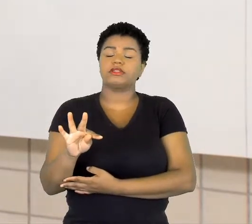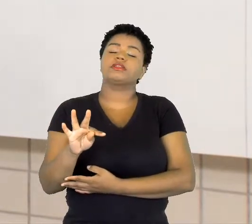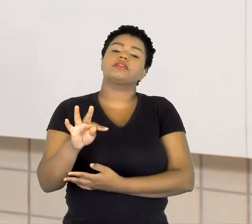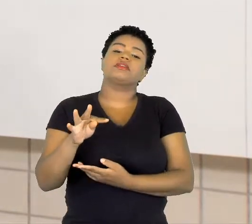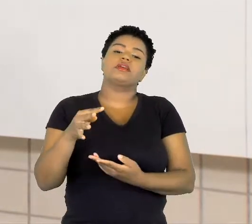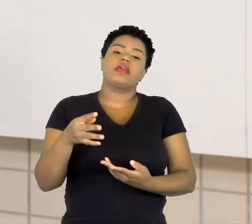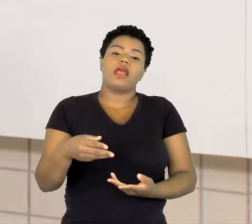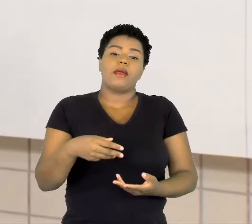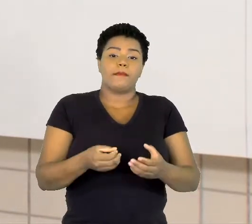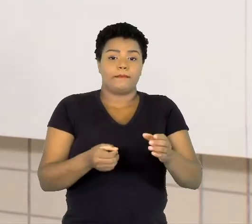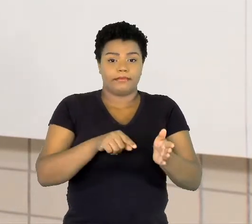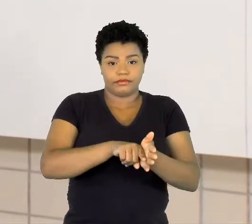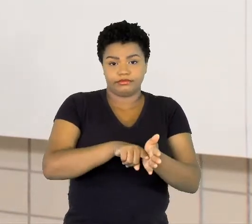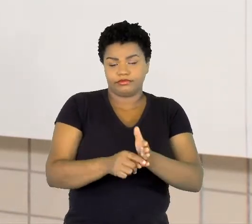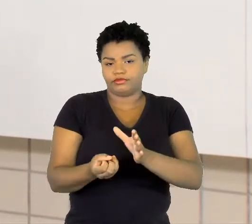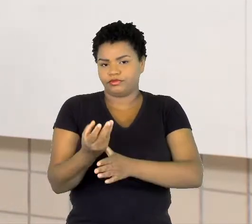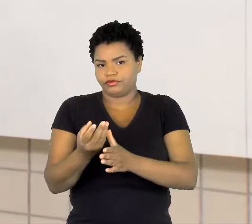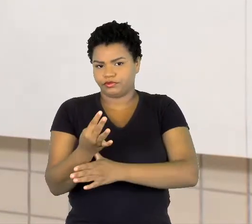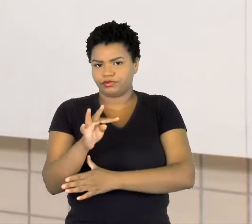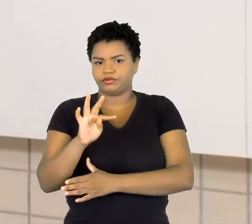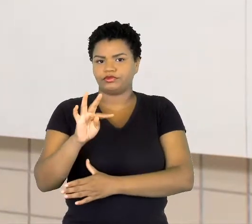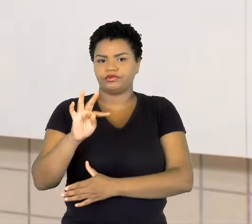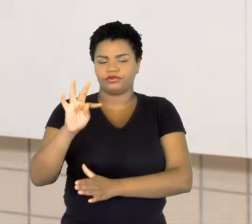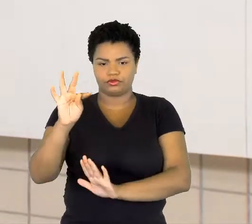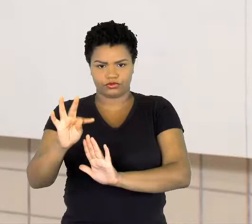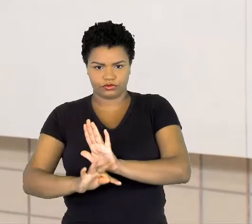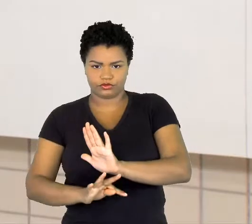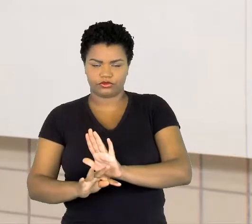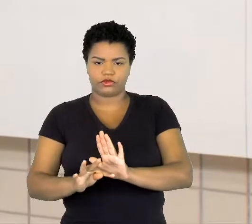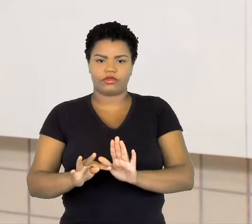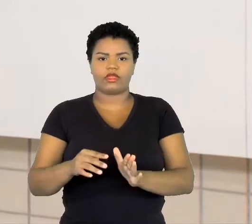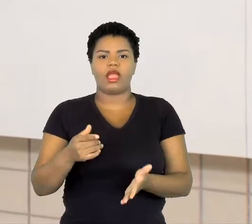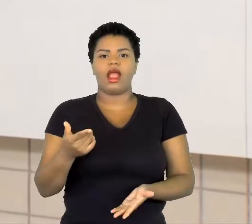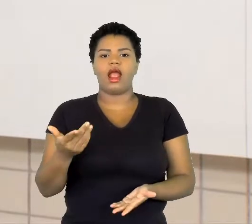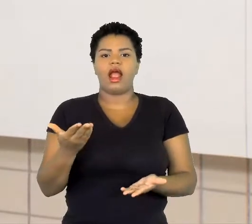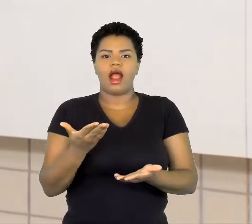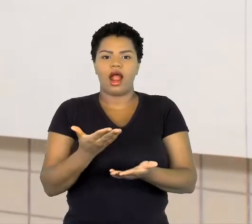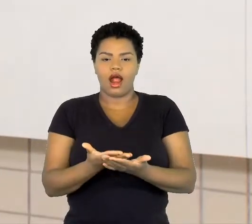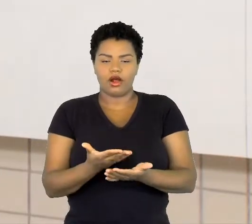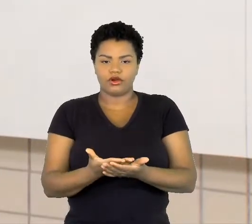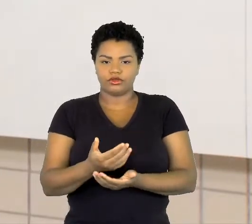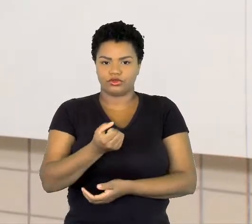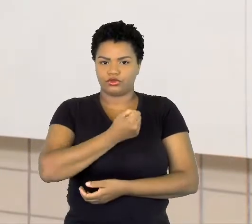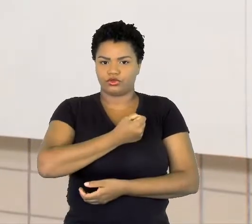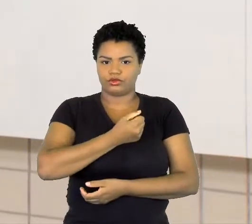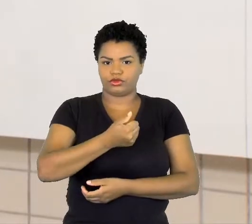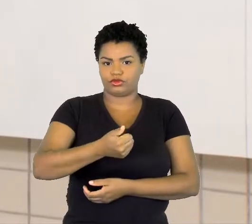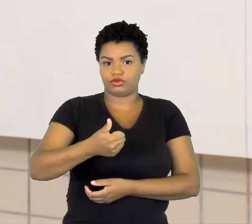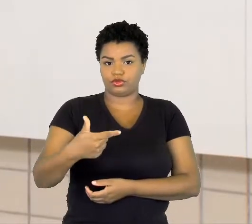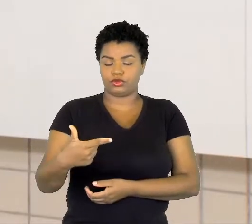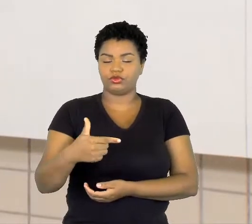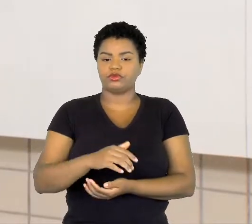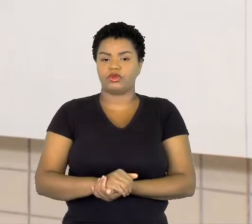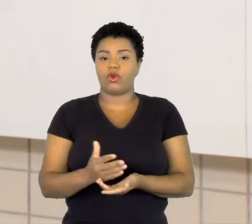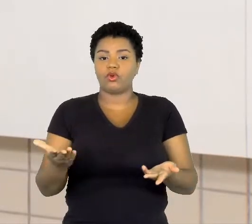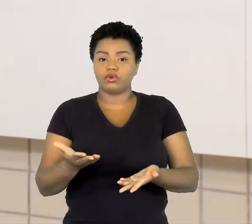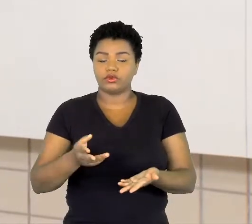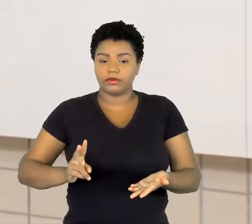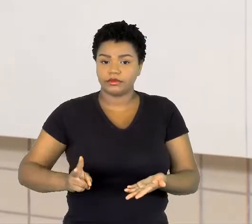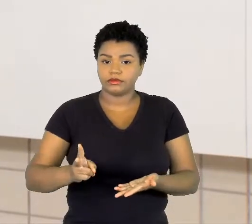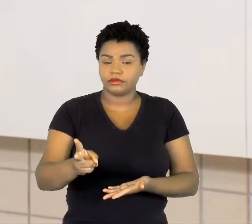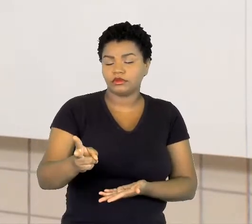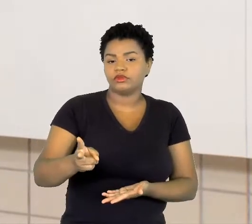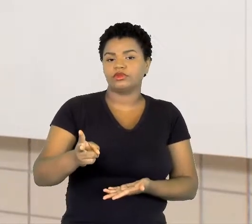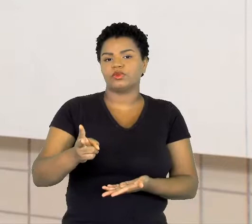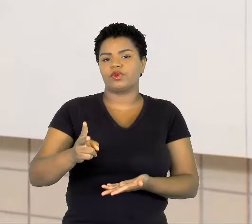número 12. Nós vamos falar, dar uma continuidade ao nosso assunto que